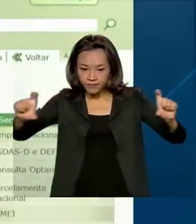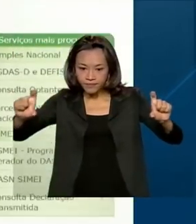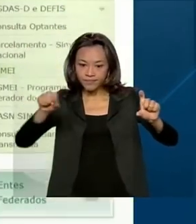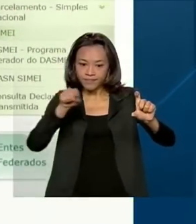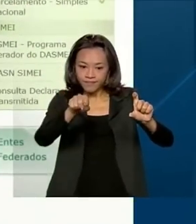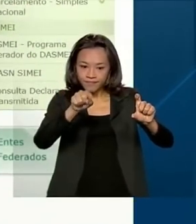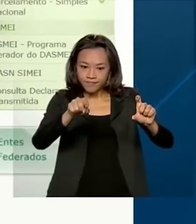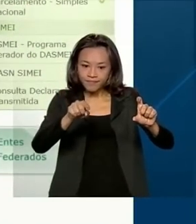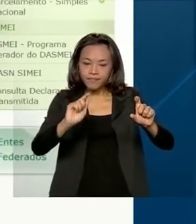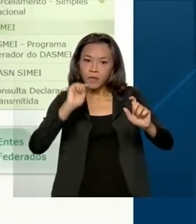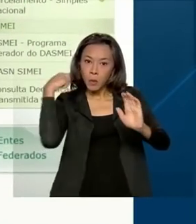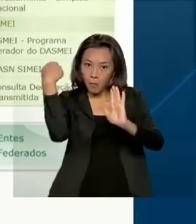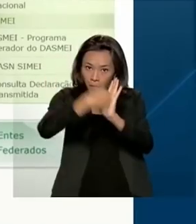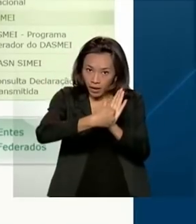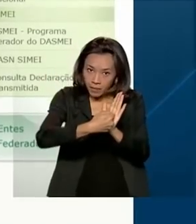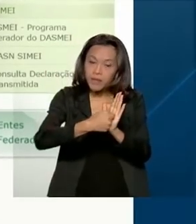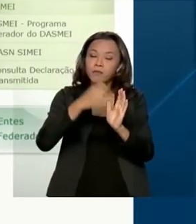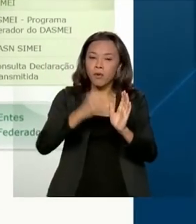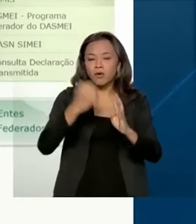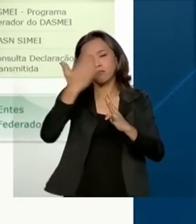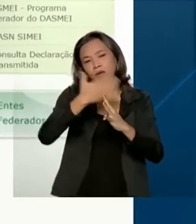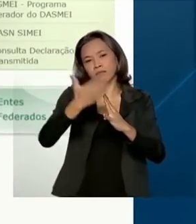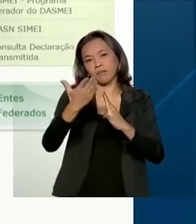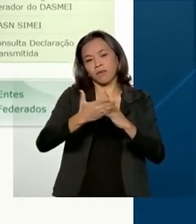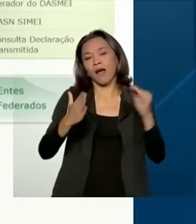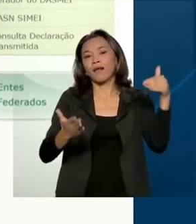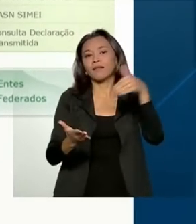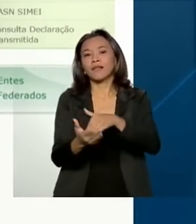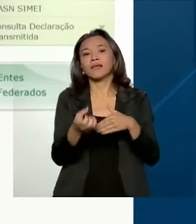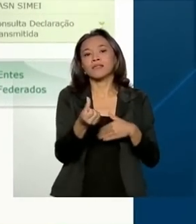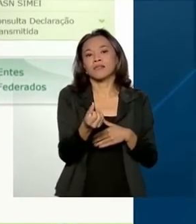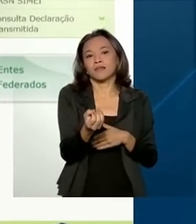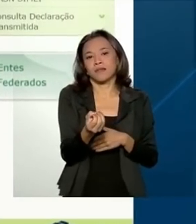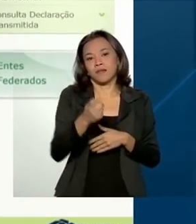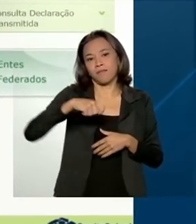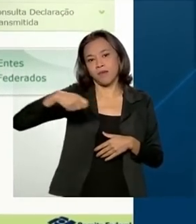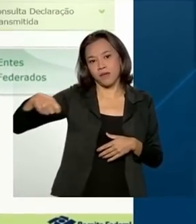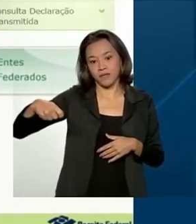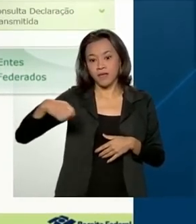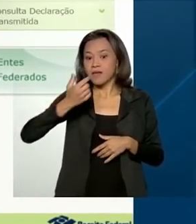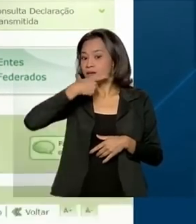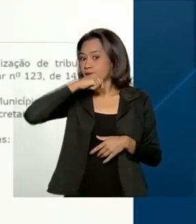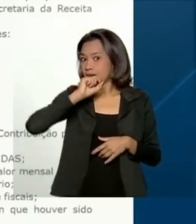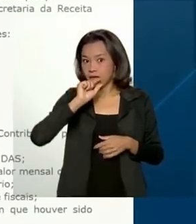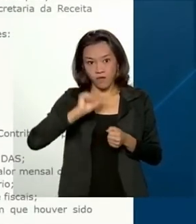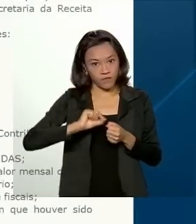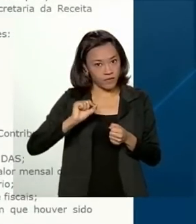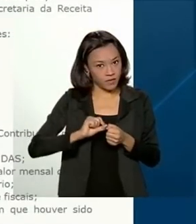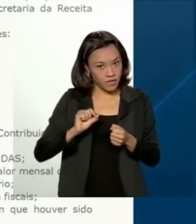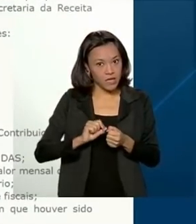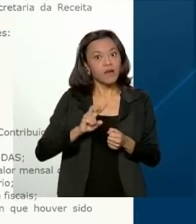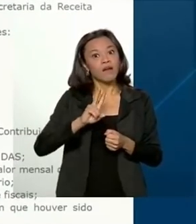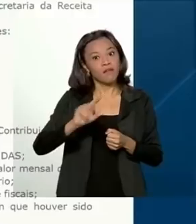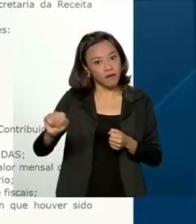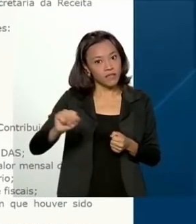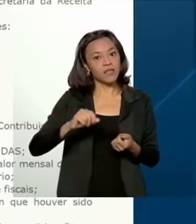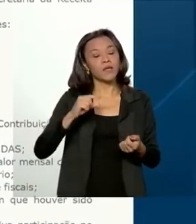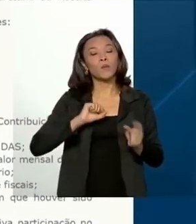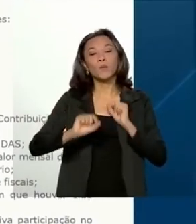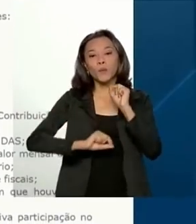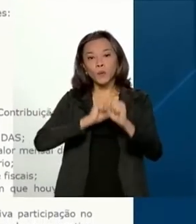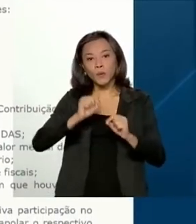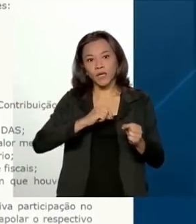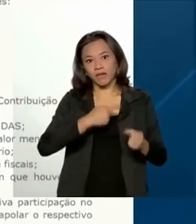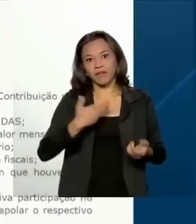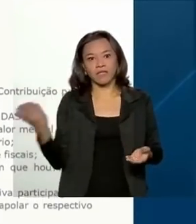Federal. O pagamento pode ser parcelado em até 60 meses. Quem não acertar as contas terá o registro enviado